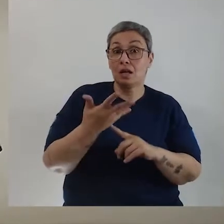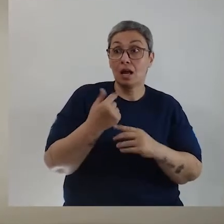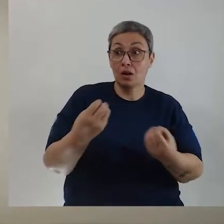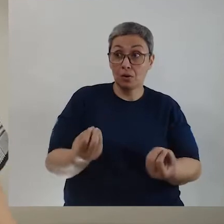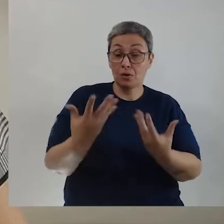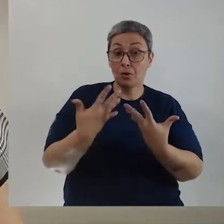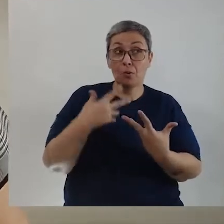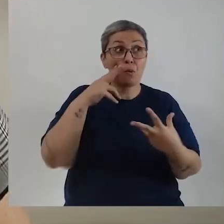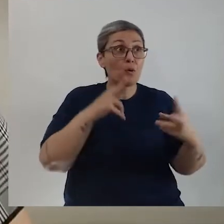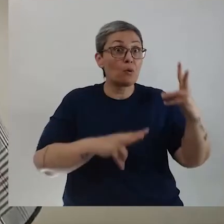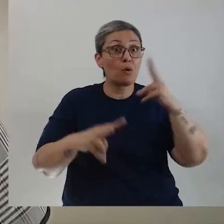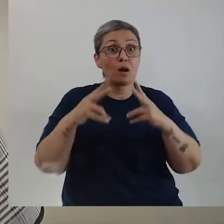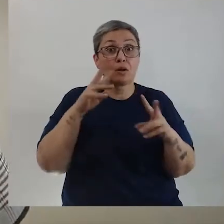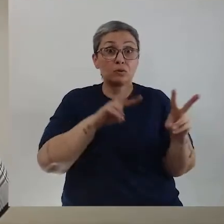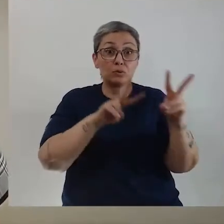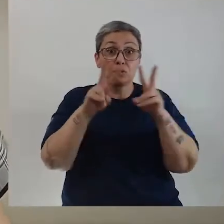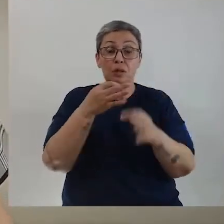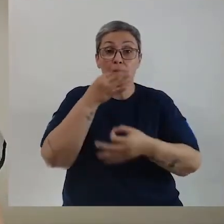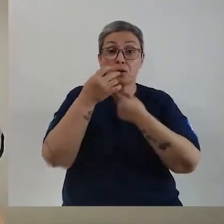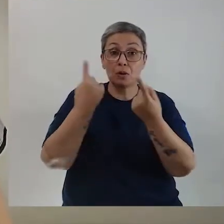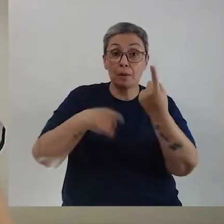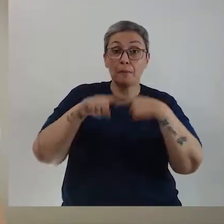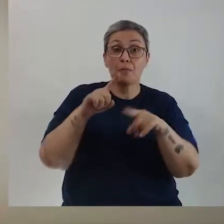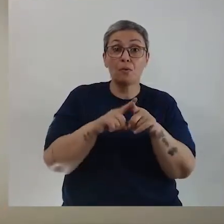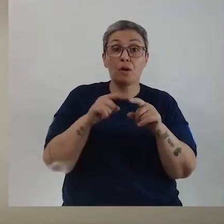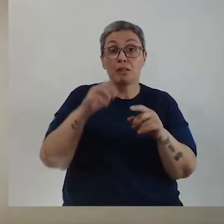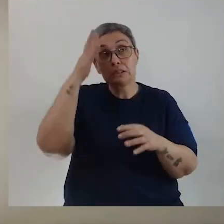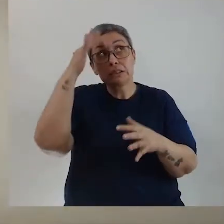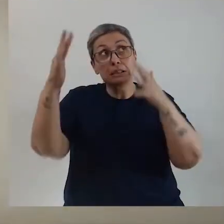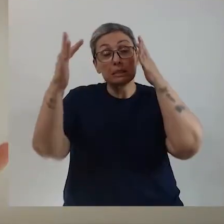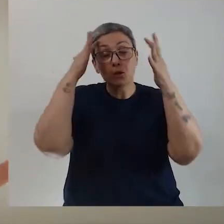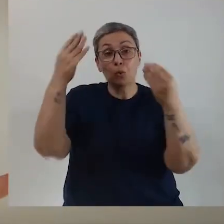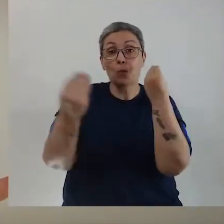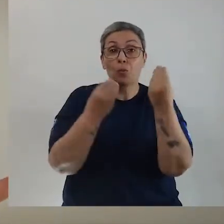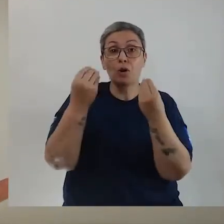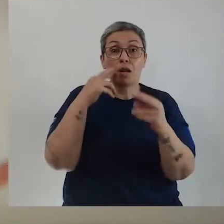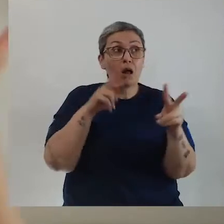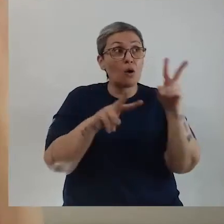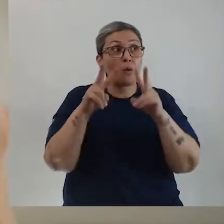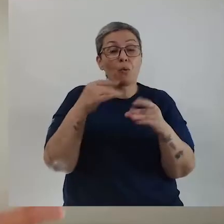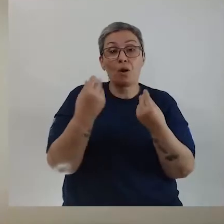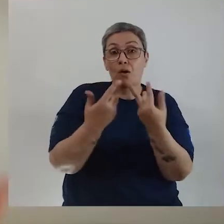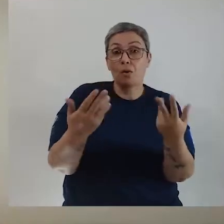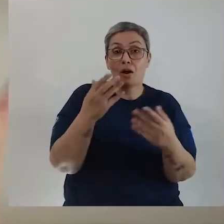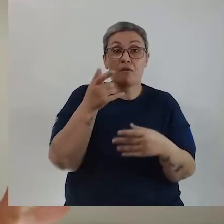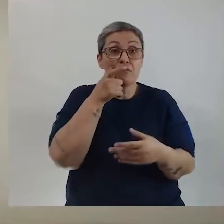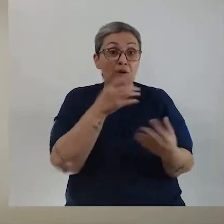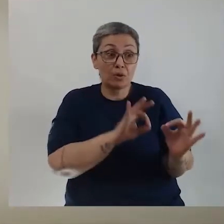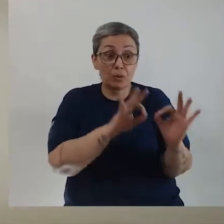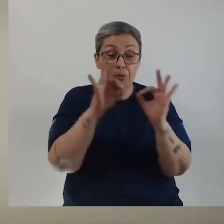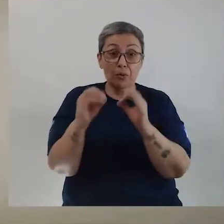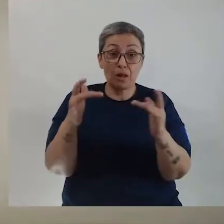Então, a arte nos proporciona um olhar observador, crítico e transformador, né? Quando faz a gente refletir, quando a gente olha para uma obra ou